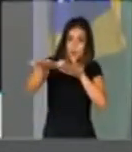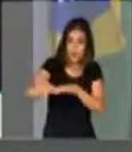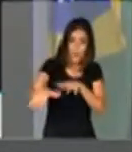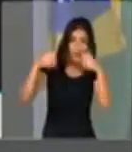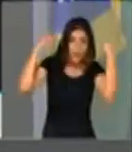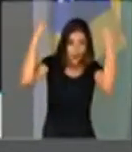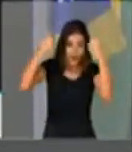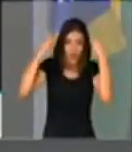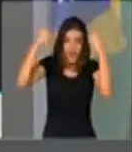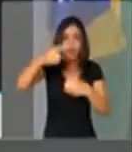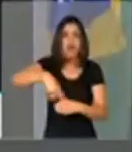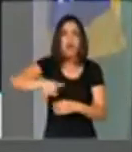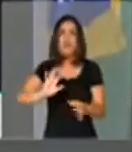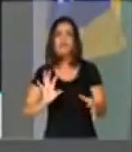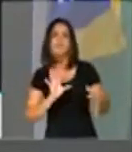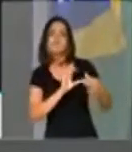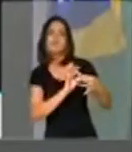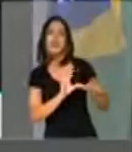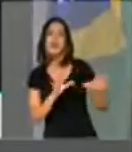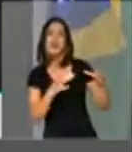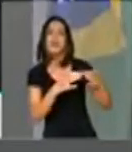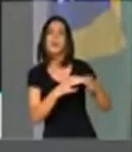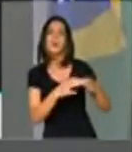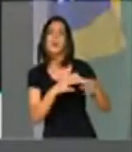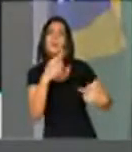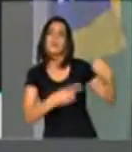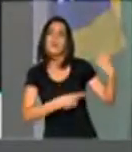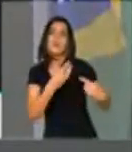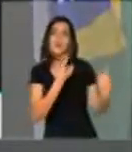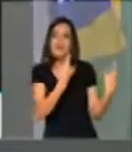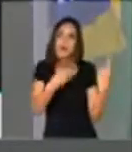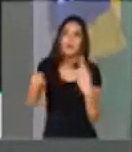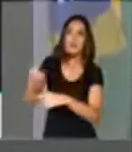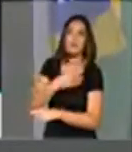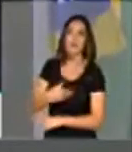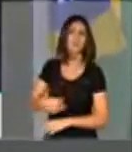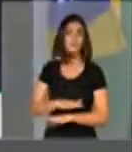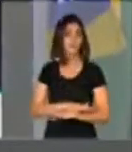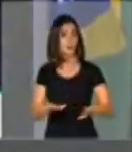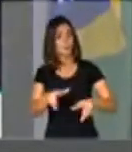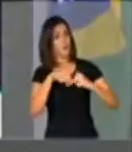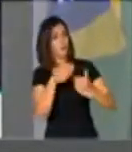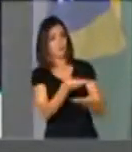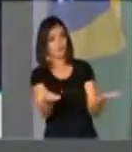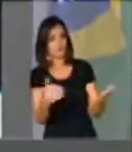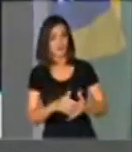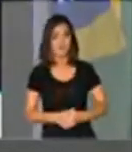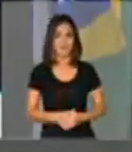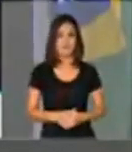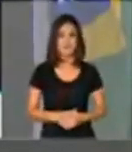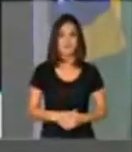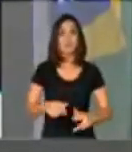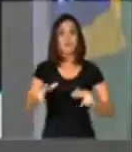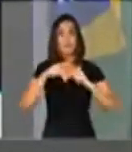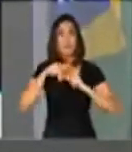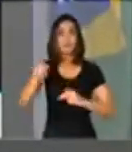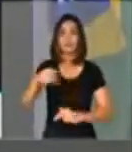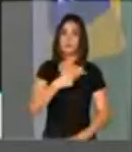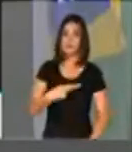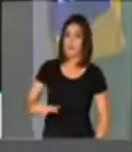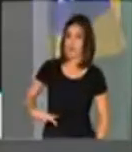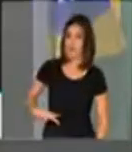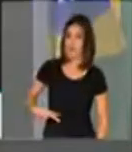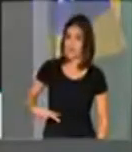fazem parte do grupo político da operação. É somente isso. Por isso é que o presidente